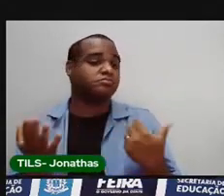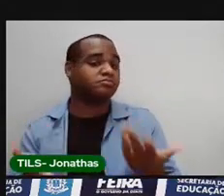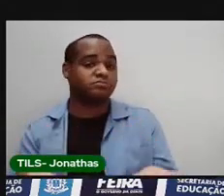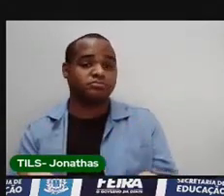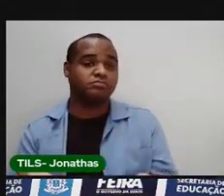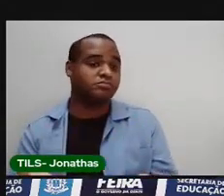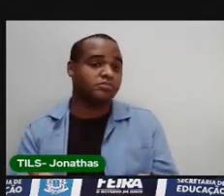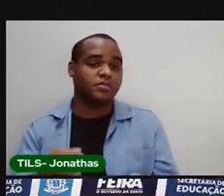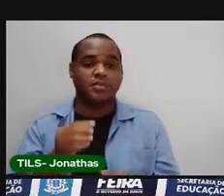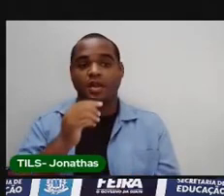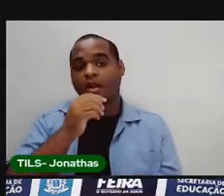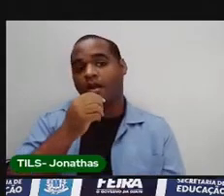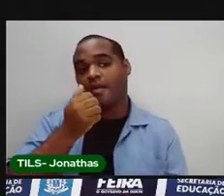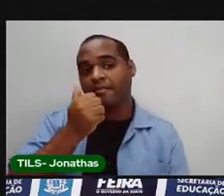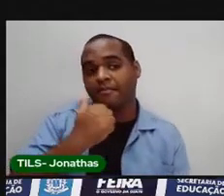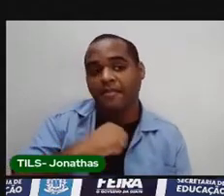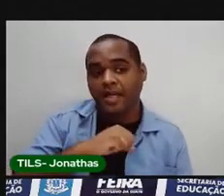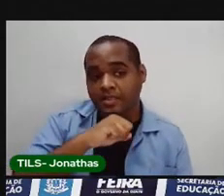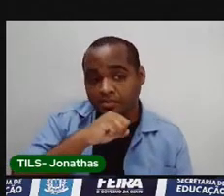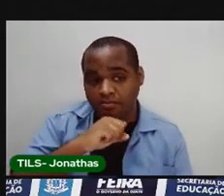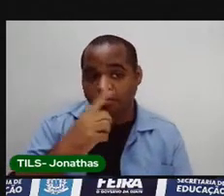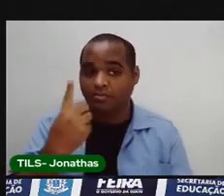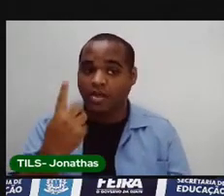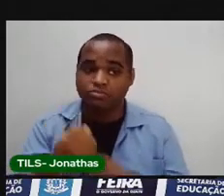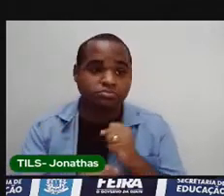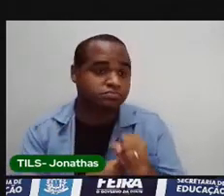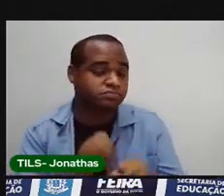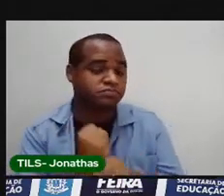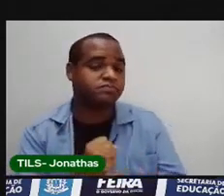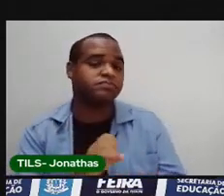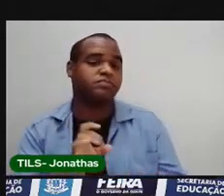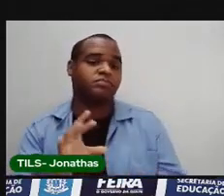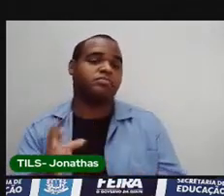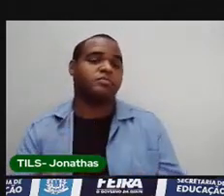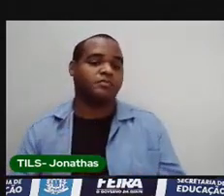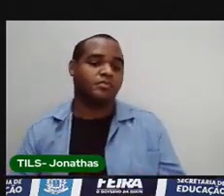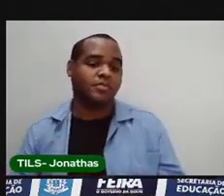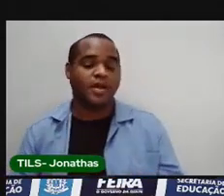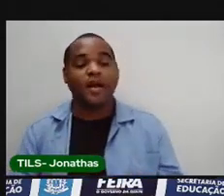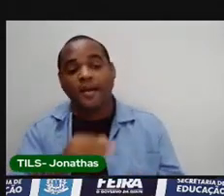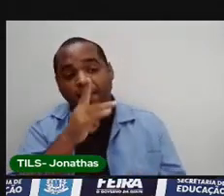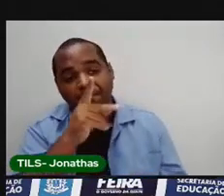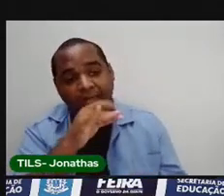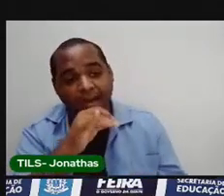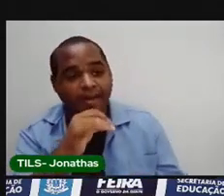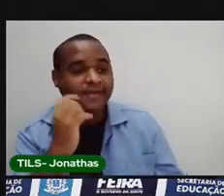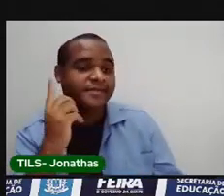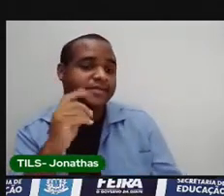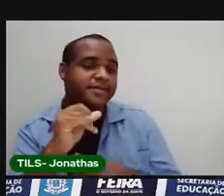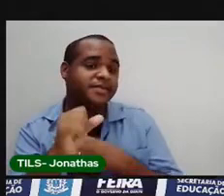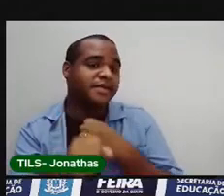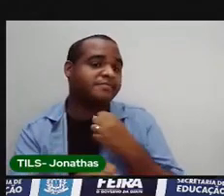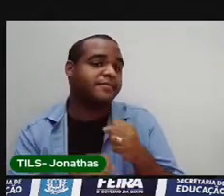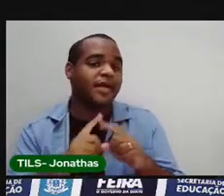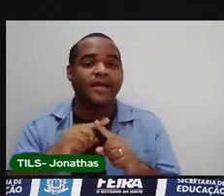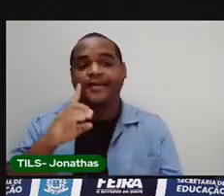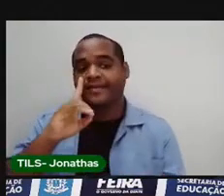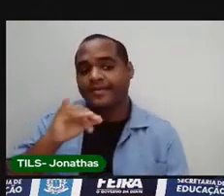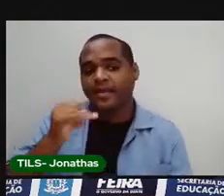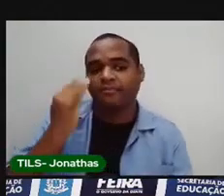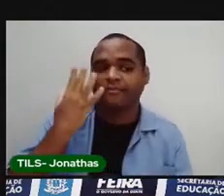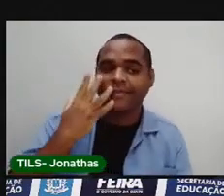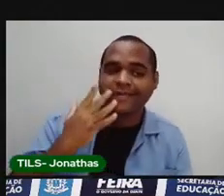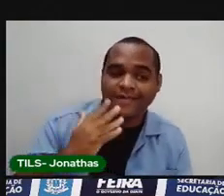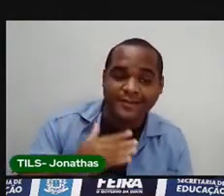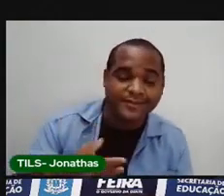O dia das mães, a gente só tem uma vez no ano. O dia dos pais. Dia das crianças.